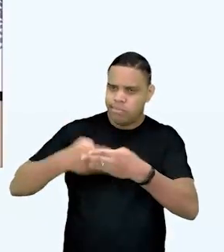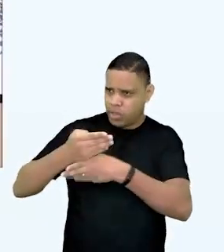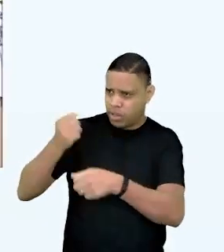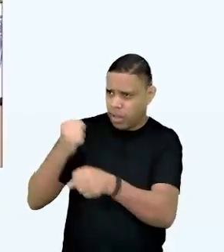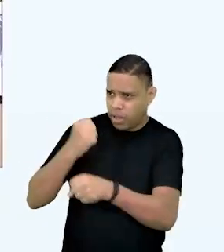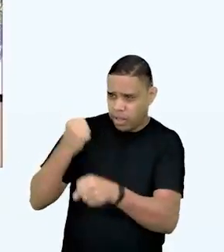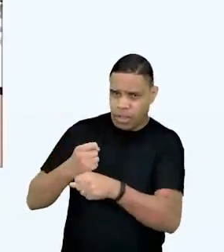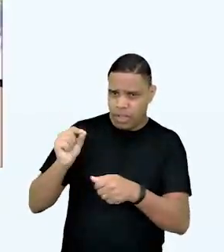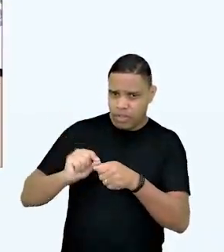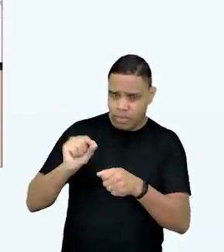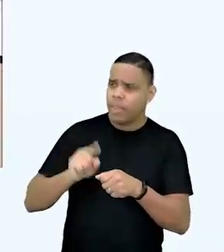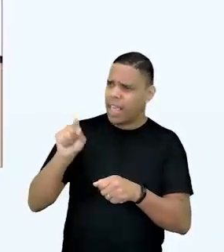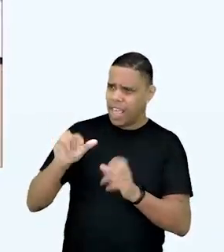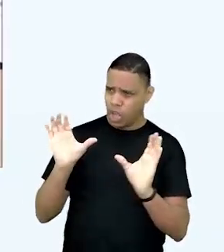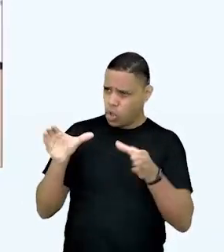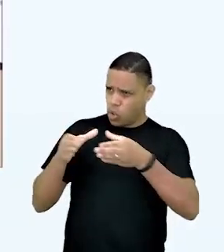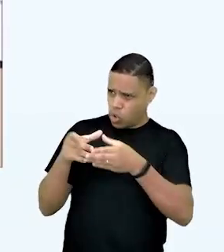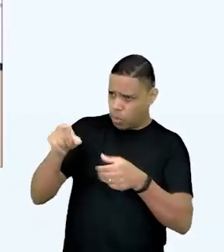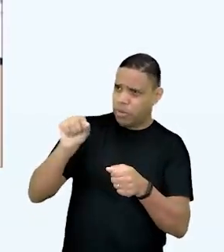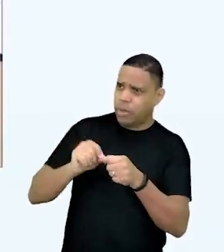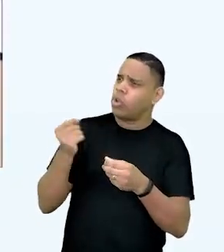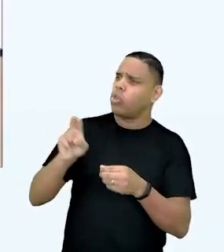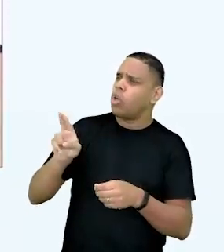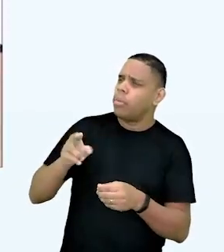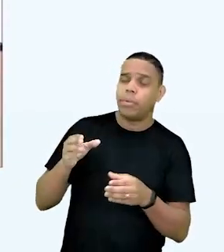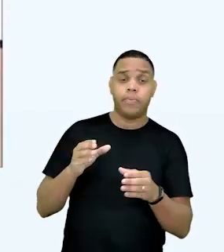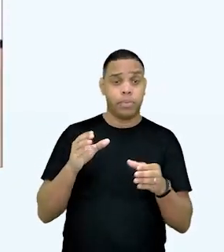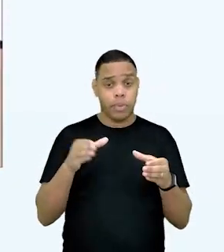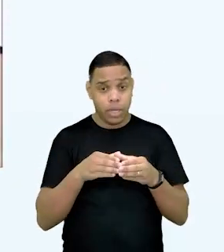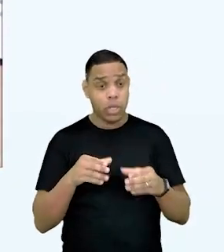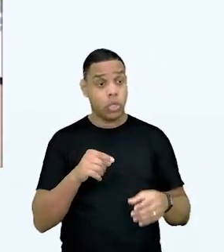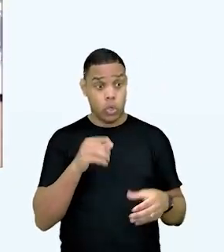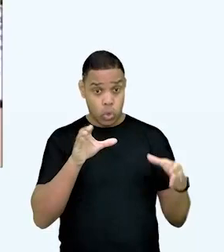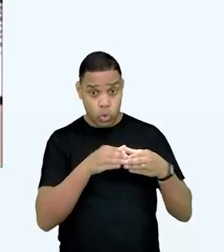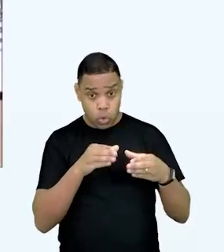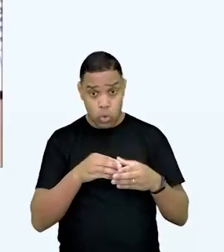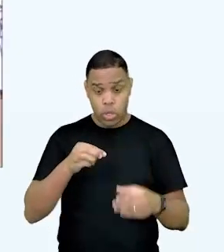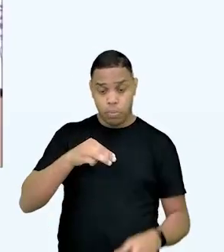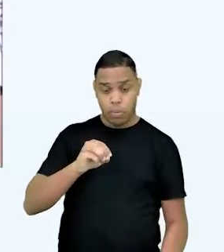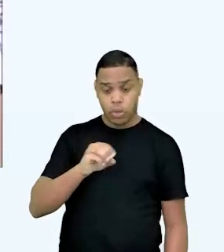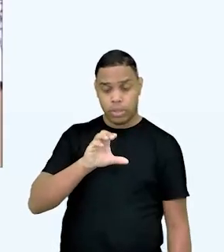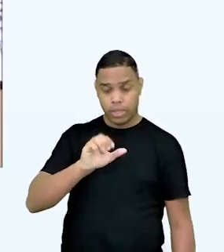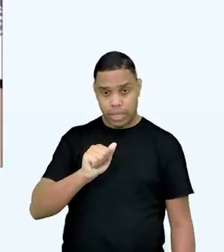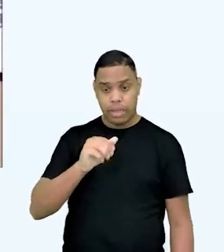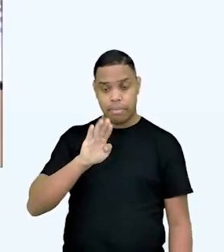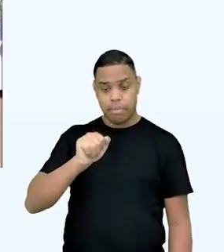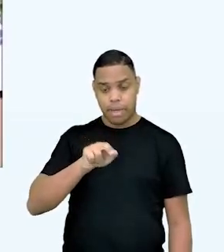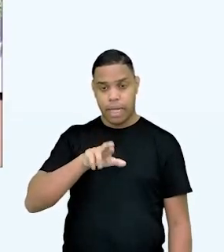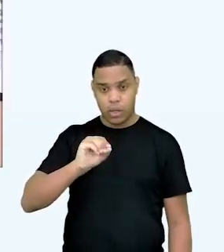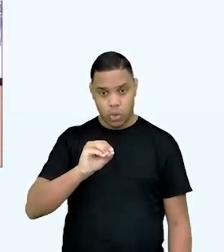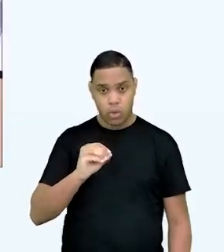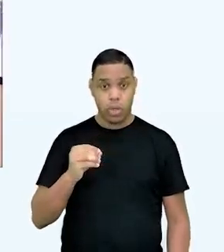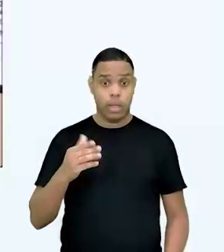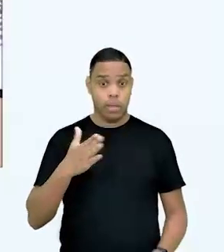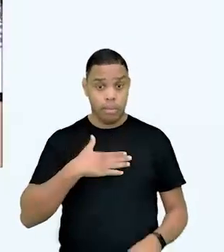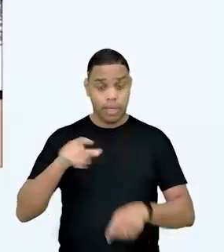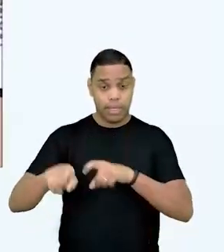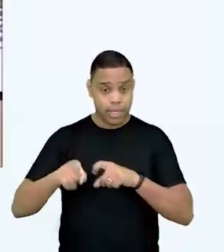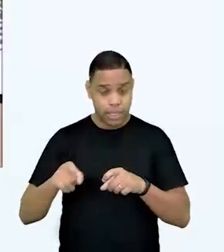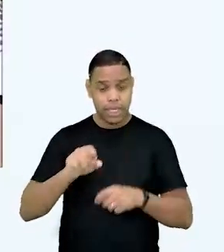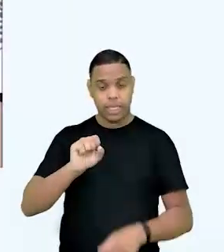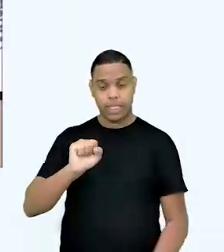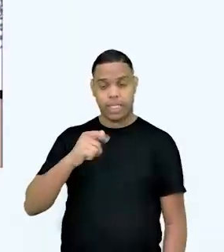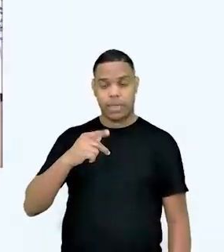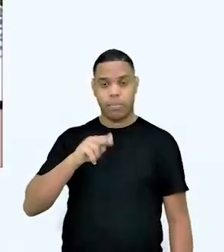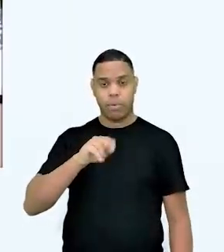no... É um coletivo de... como é chama lá mesmo? Nossa... nosso coletivo chama Moça Barro. Moça Barro. Mas o meu sítio fica